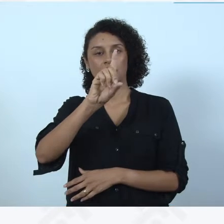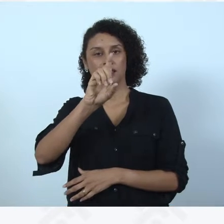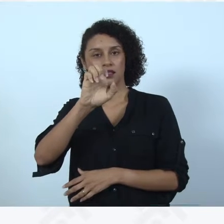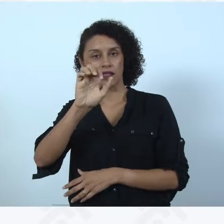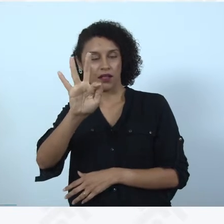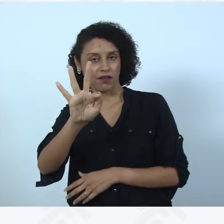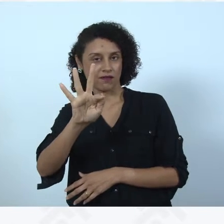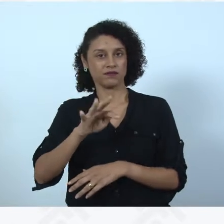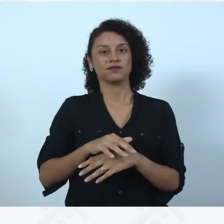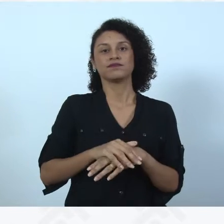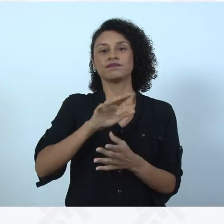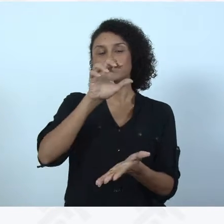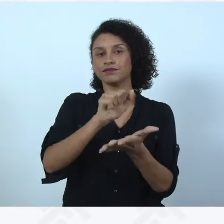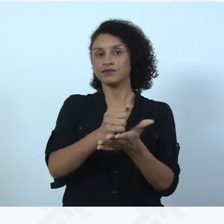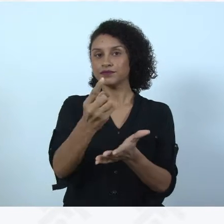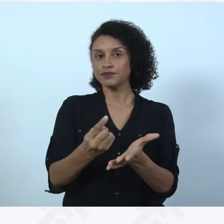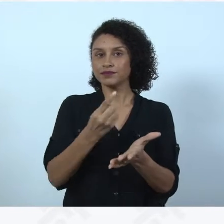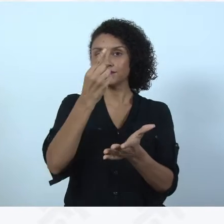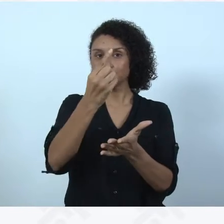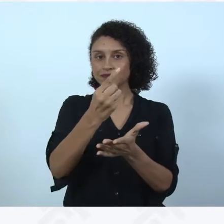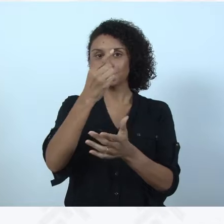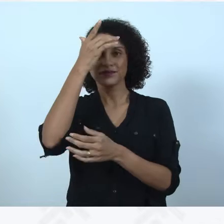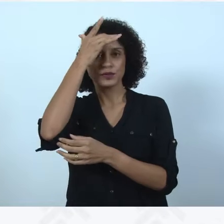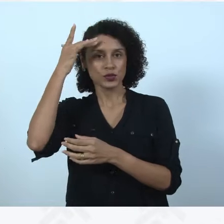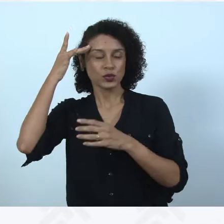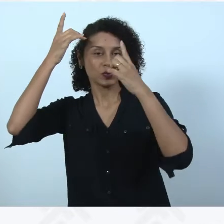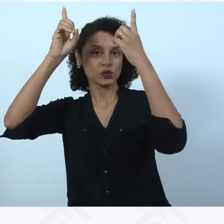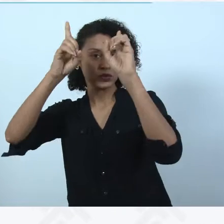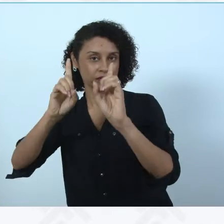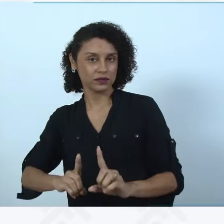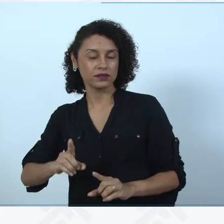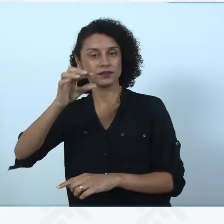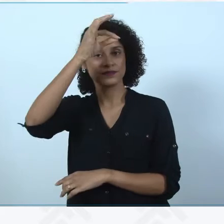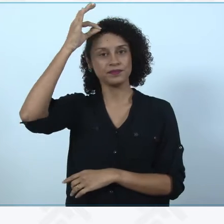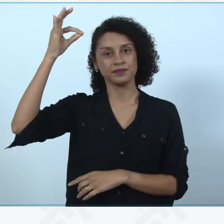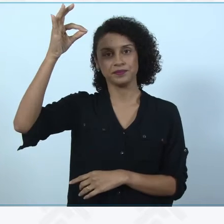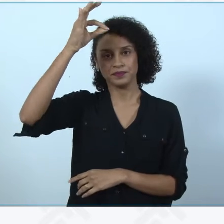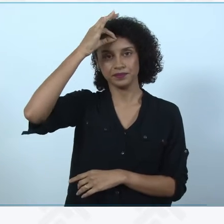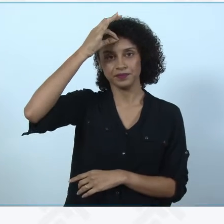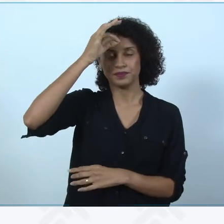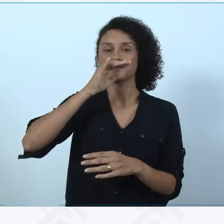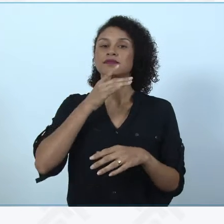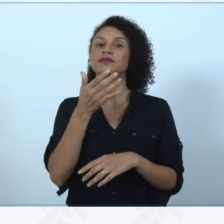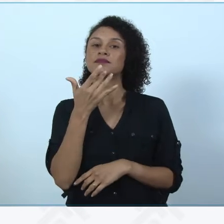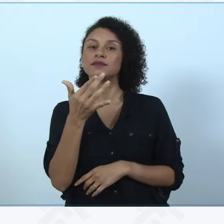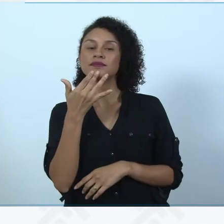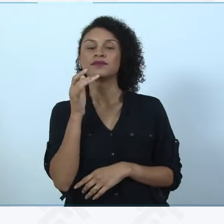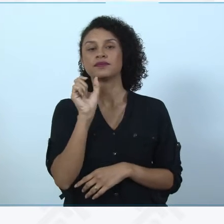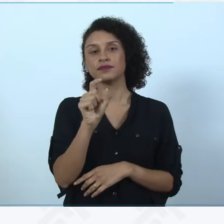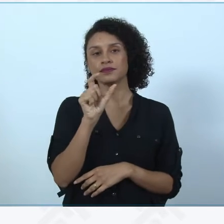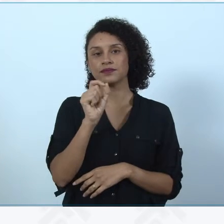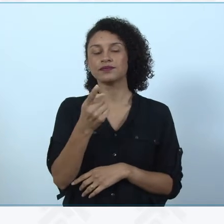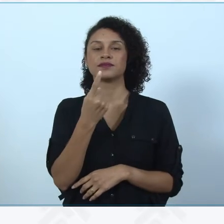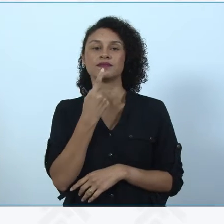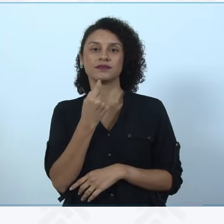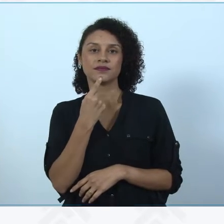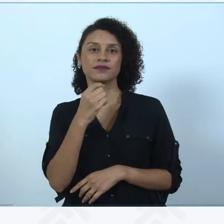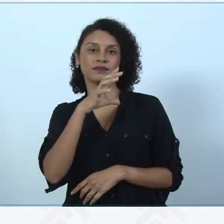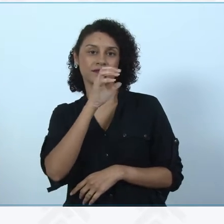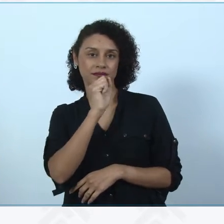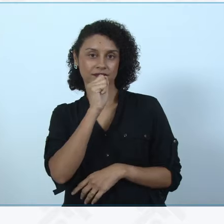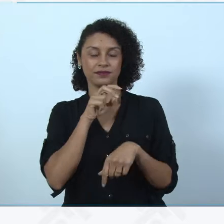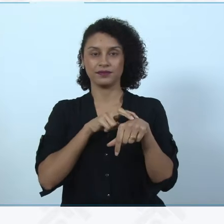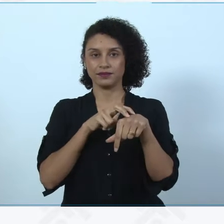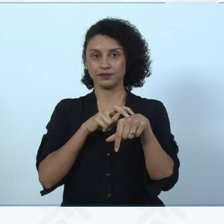logomarca do Cadef, Cadastro Unificado de Dados das Pessoas com Deficiência do Estado do Espírito Santo, nas cores